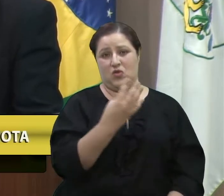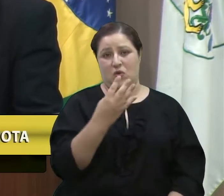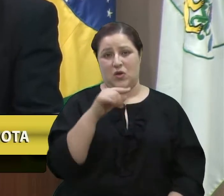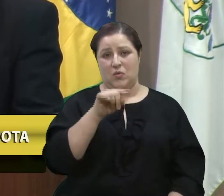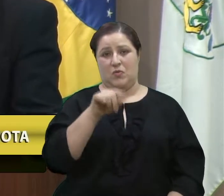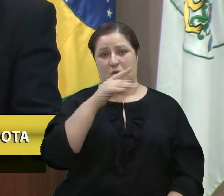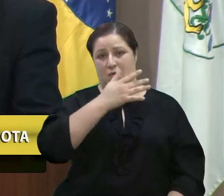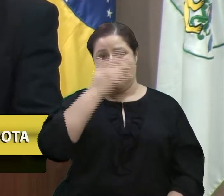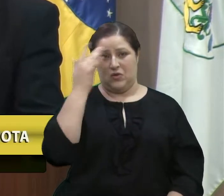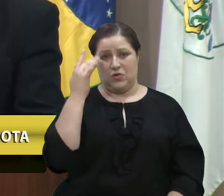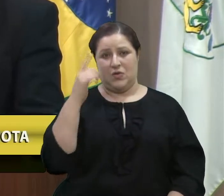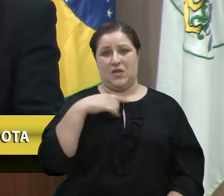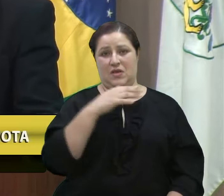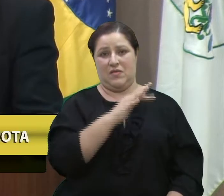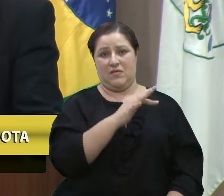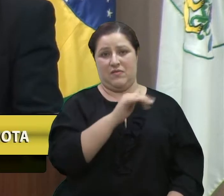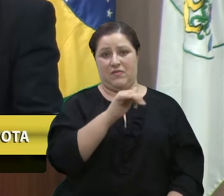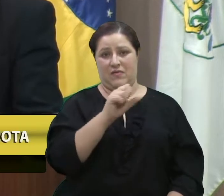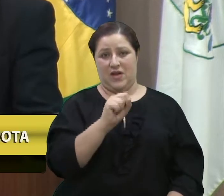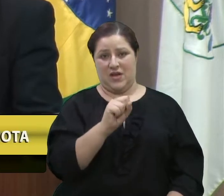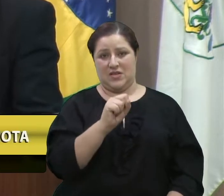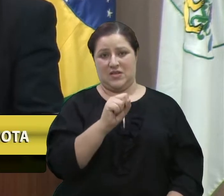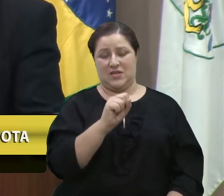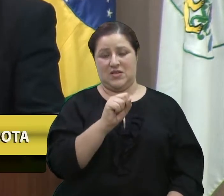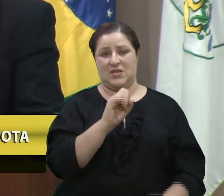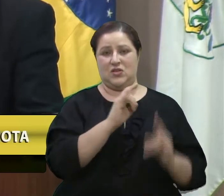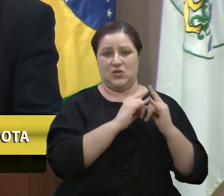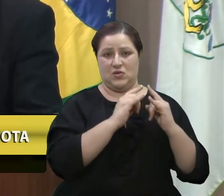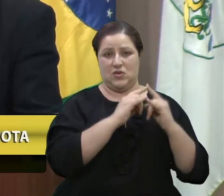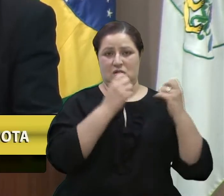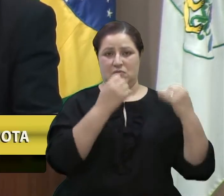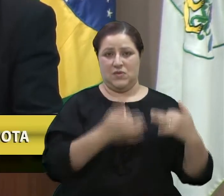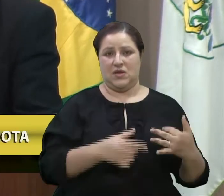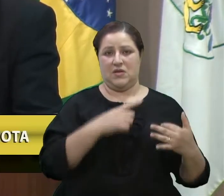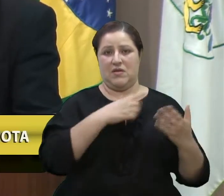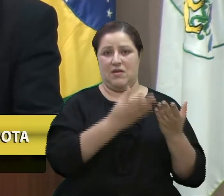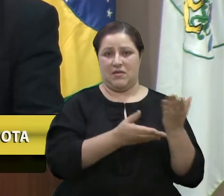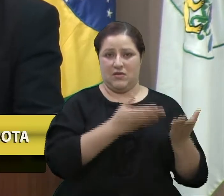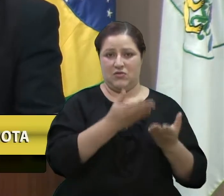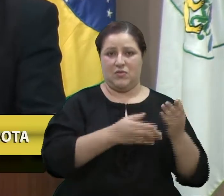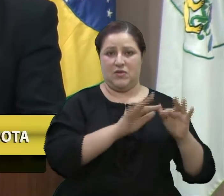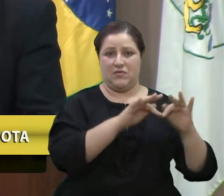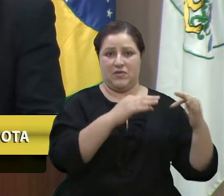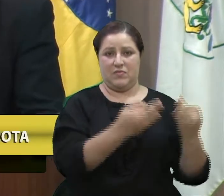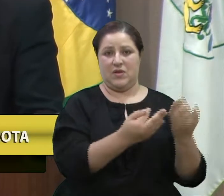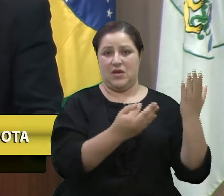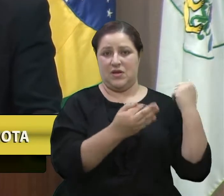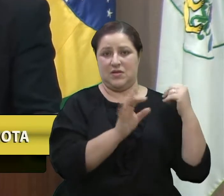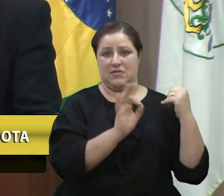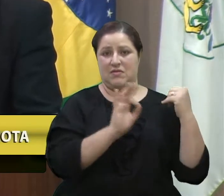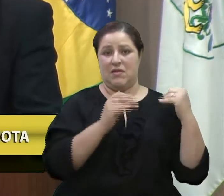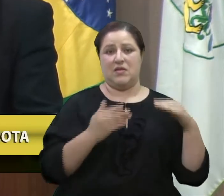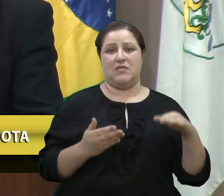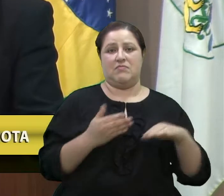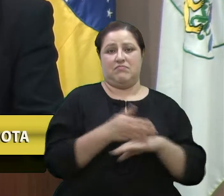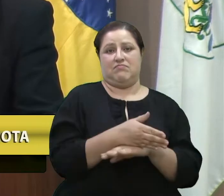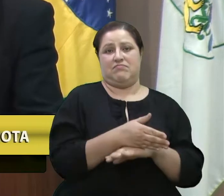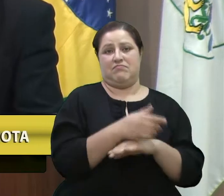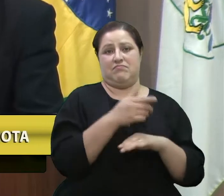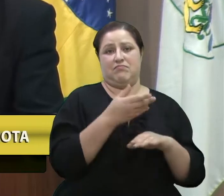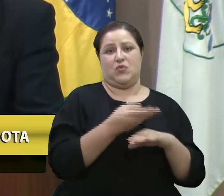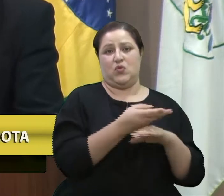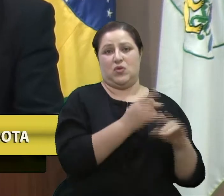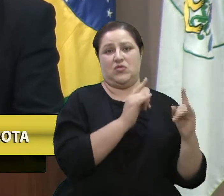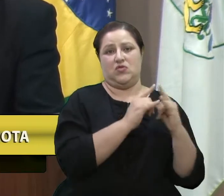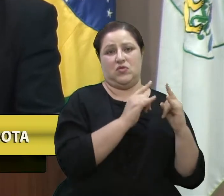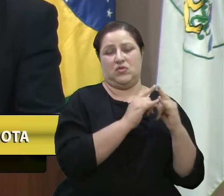Segundo a FAS, atualmente, estão sendo atendidas famílias que anteriormente não procuravam a instituição, que